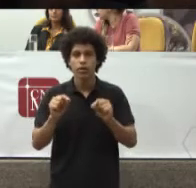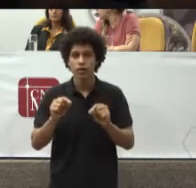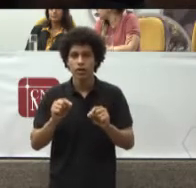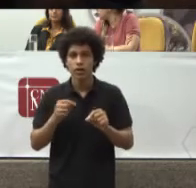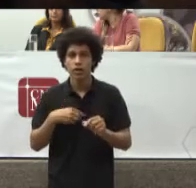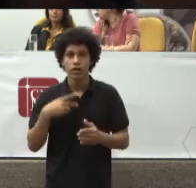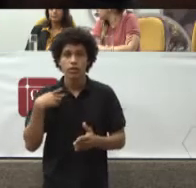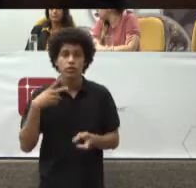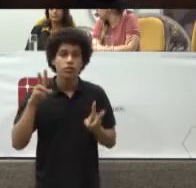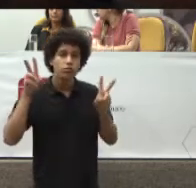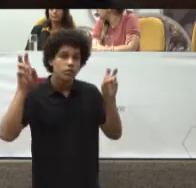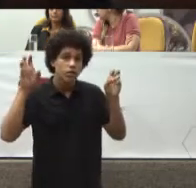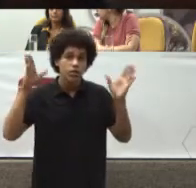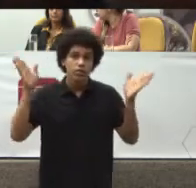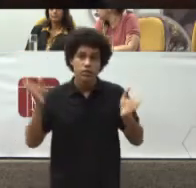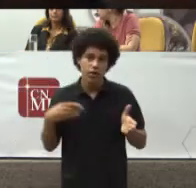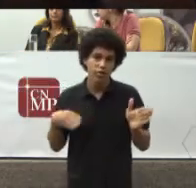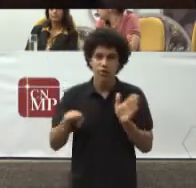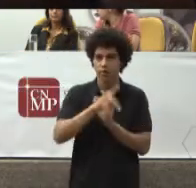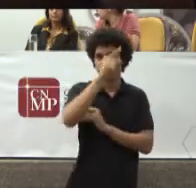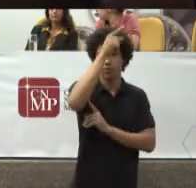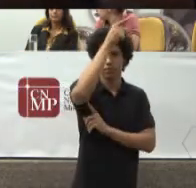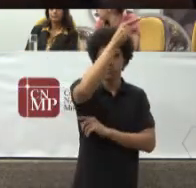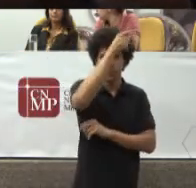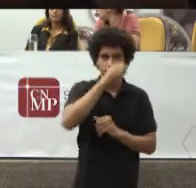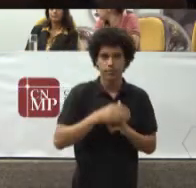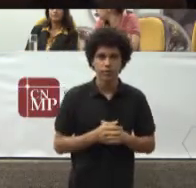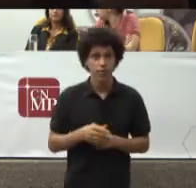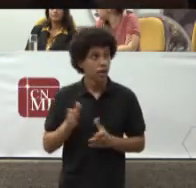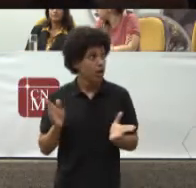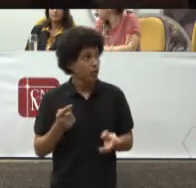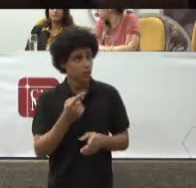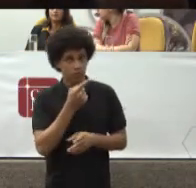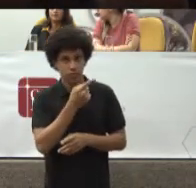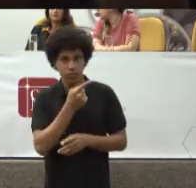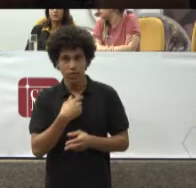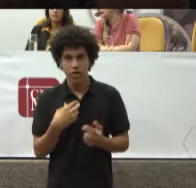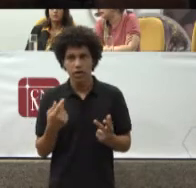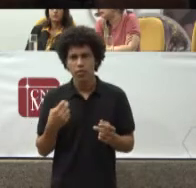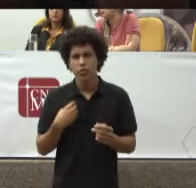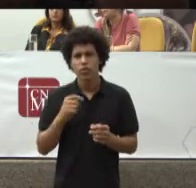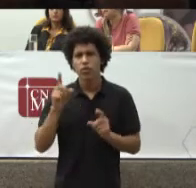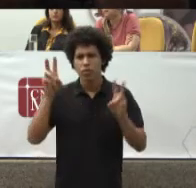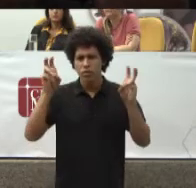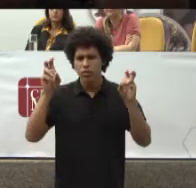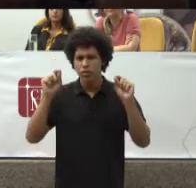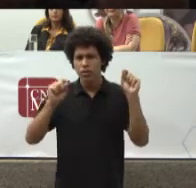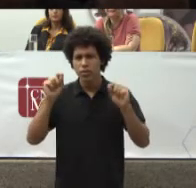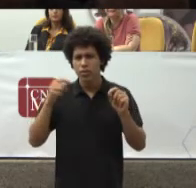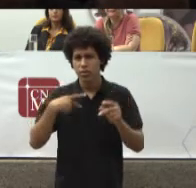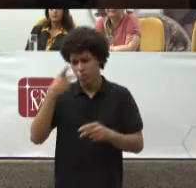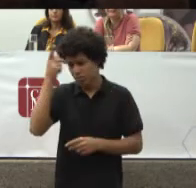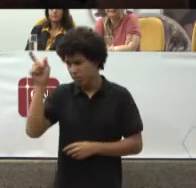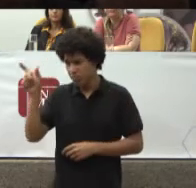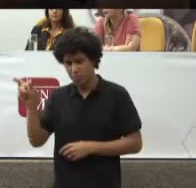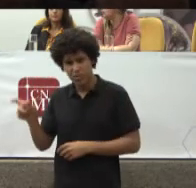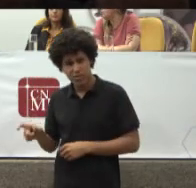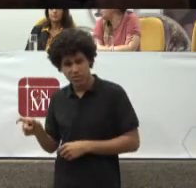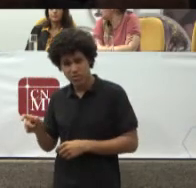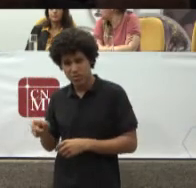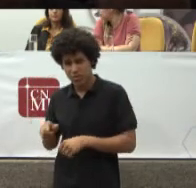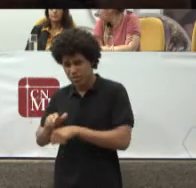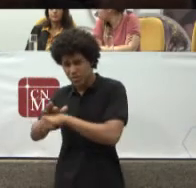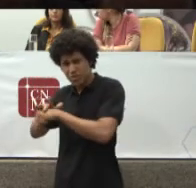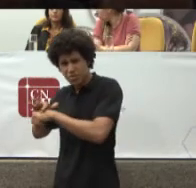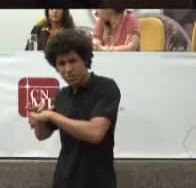começaram A chegar lá Nesse caso Era uma questão De um paciente Solicitando